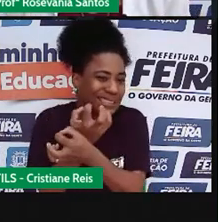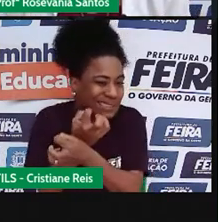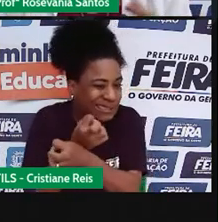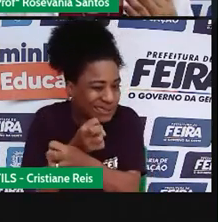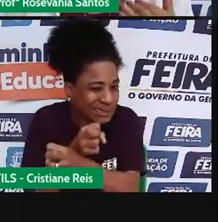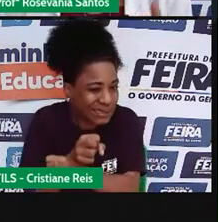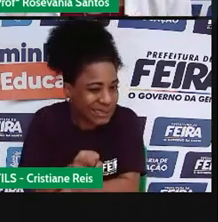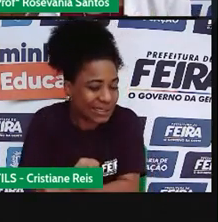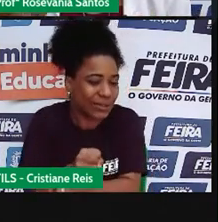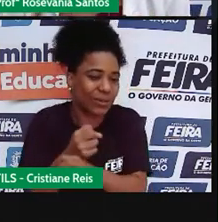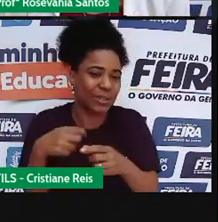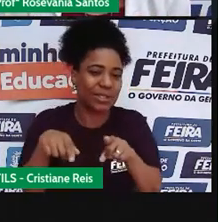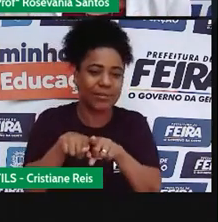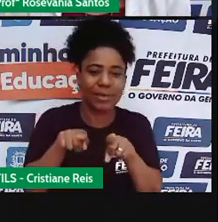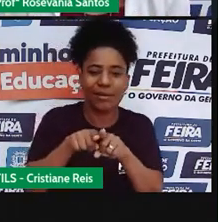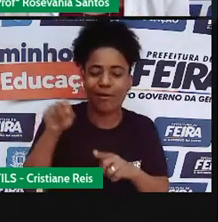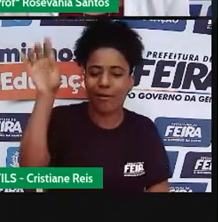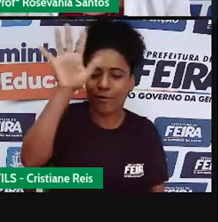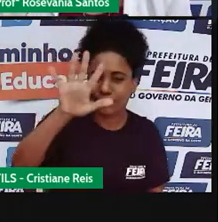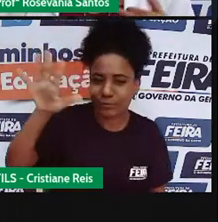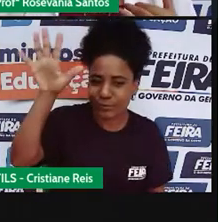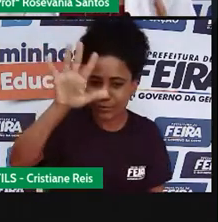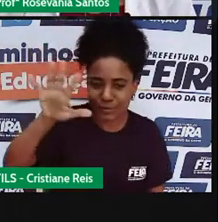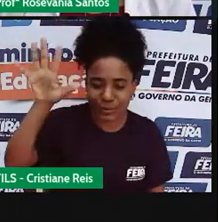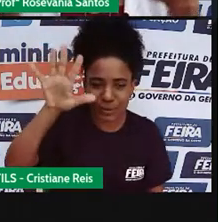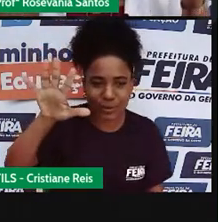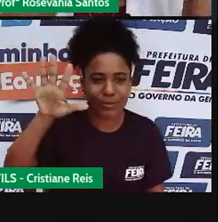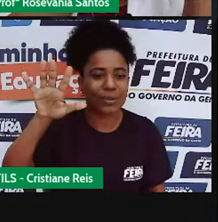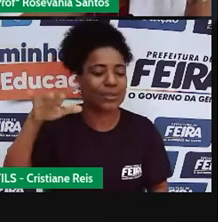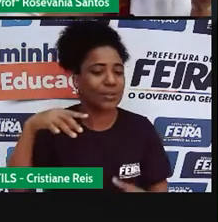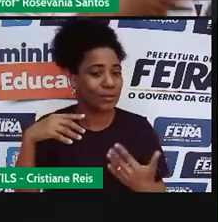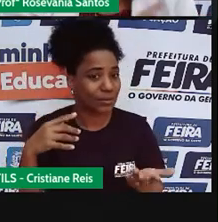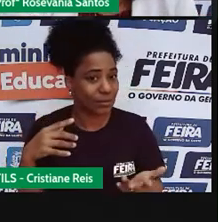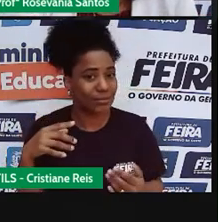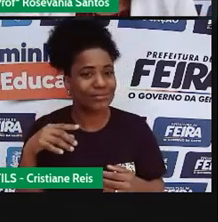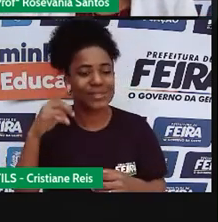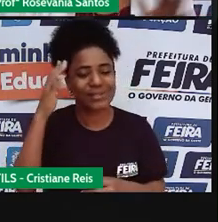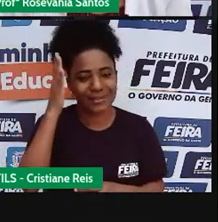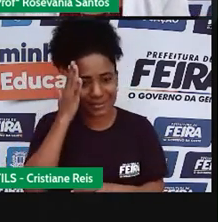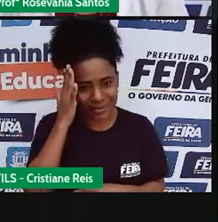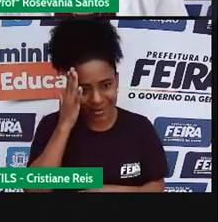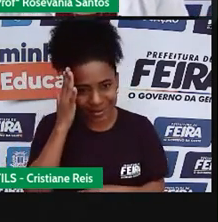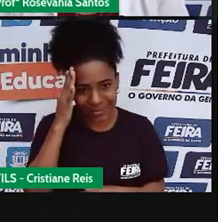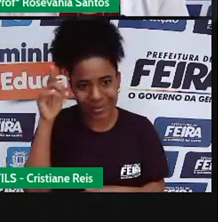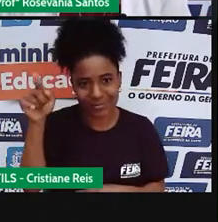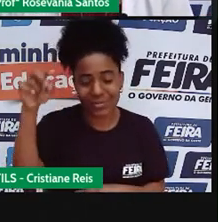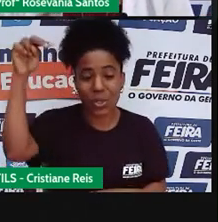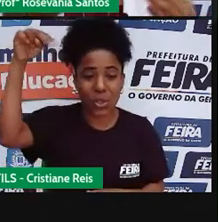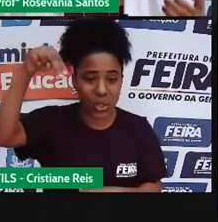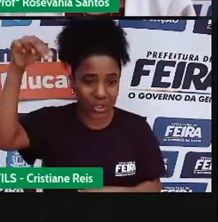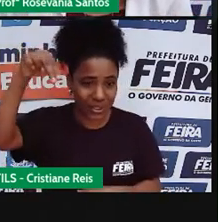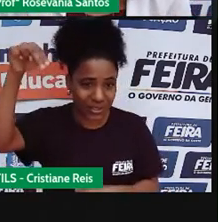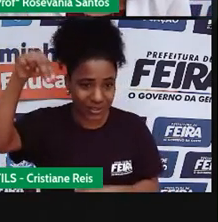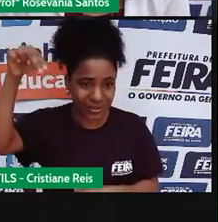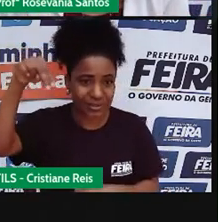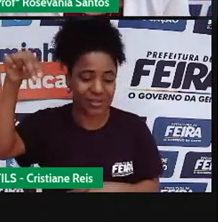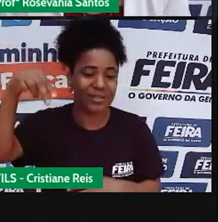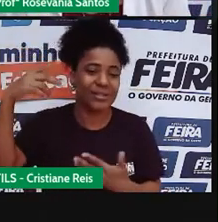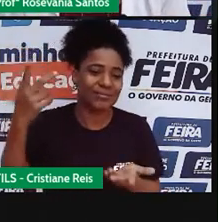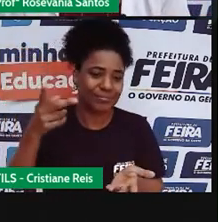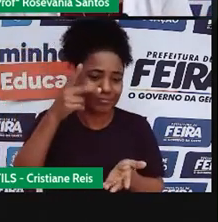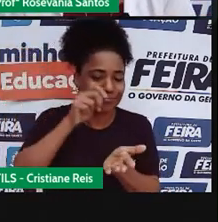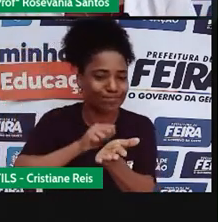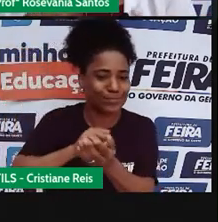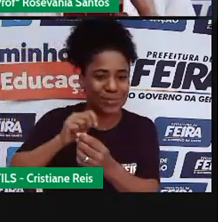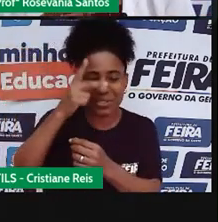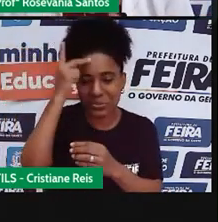uma região que, durante muito tempo, a gente ouve, né, expulsão do povo dessa região por conta dessas condições